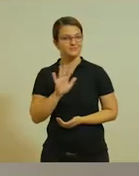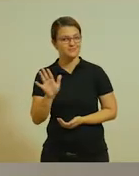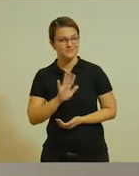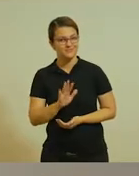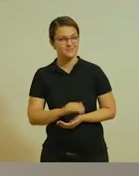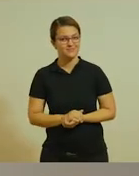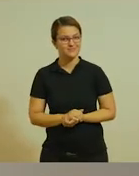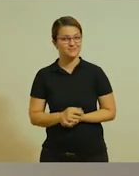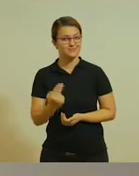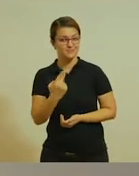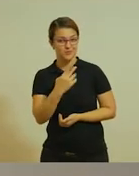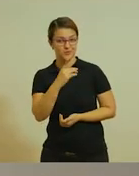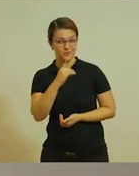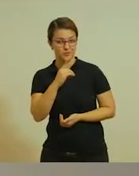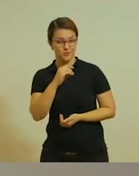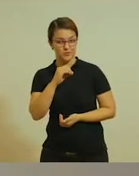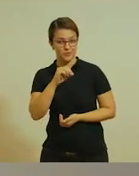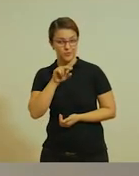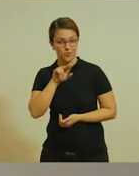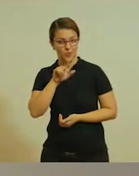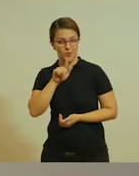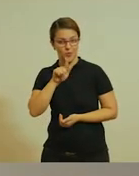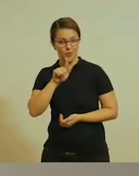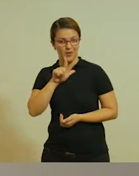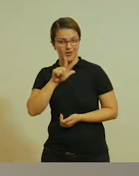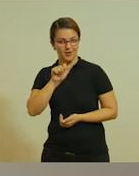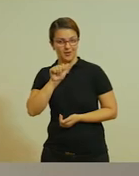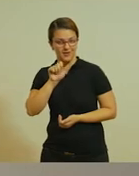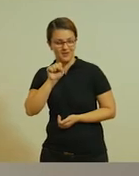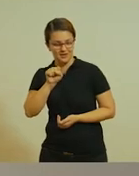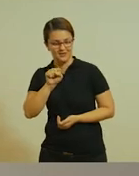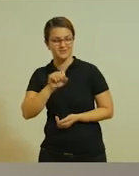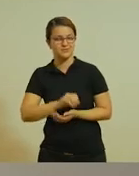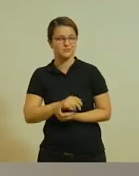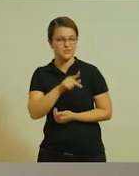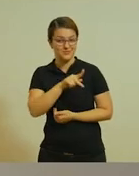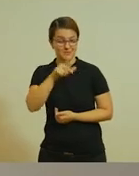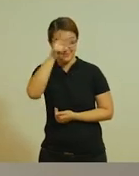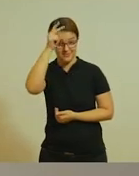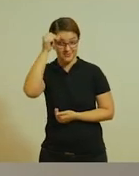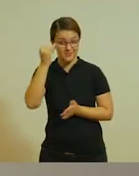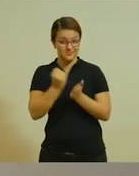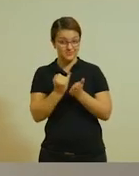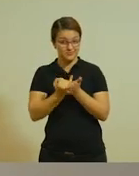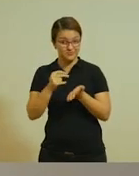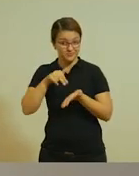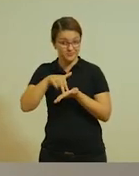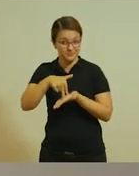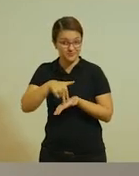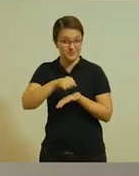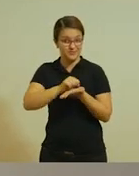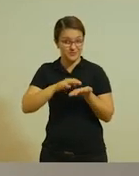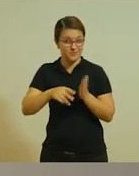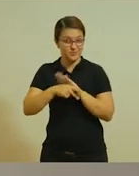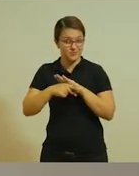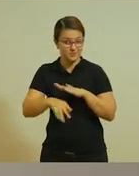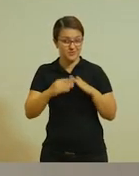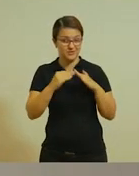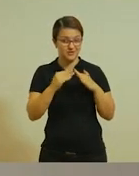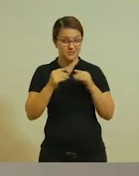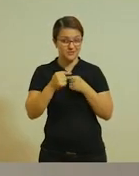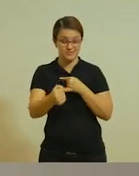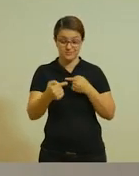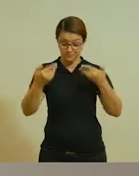Olá, pessoal! Eu sou o professor Douglas, aqui de Itapevi, e trouxe para vocês a lição de casa para esta semana. Vamos lá?